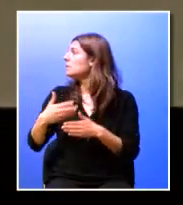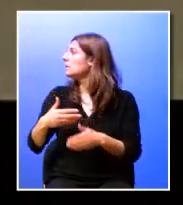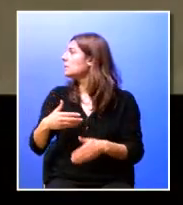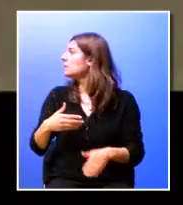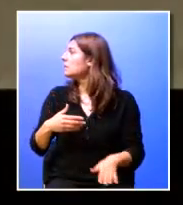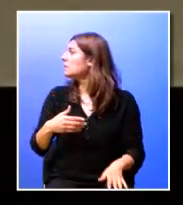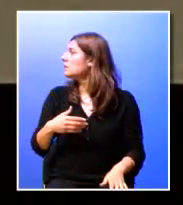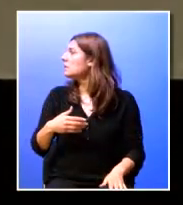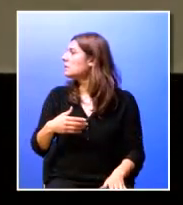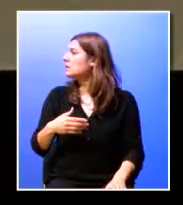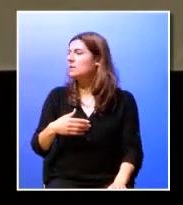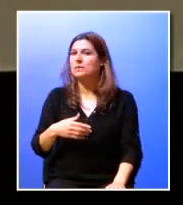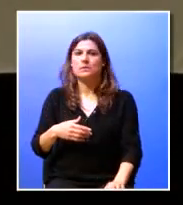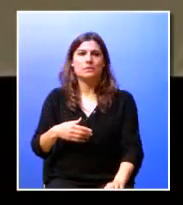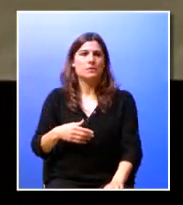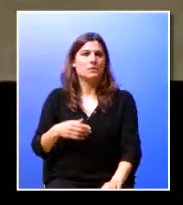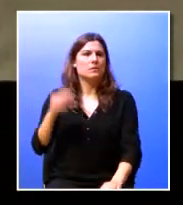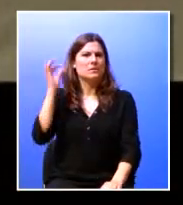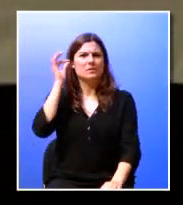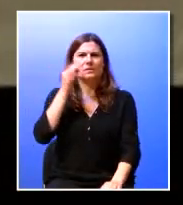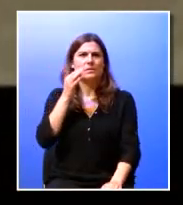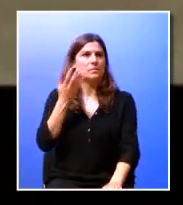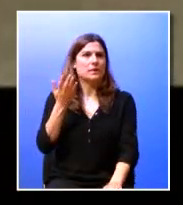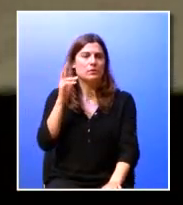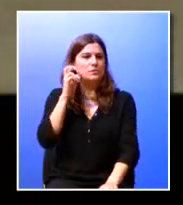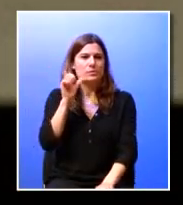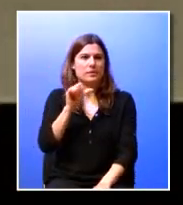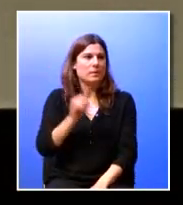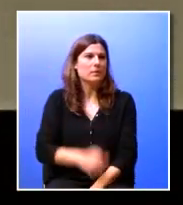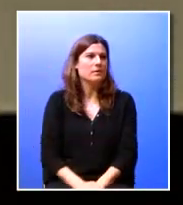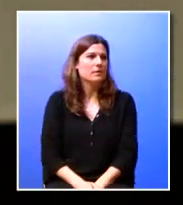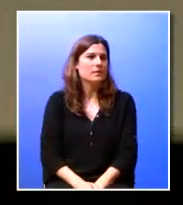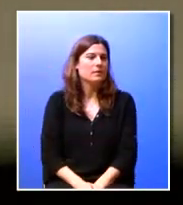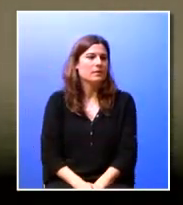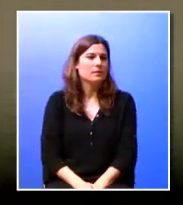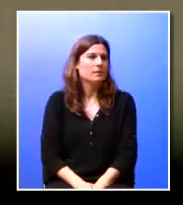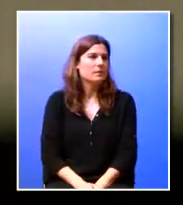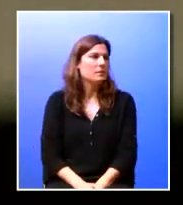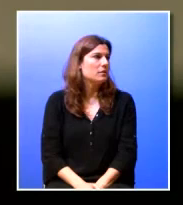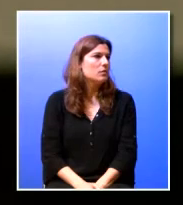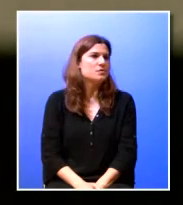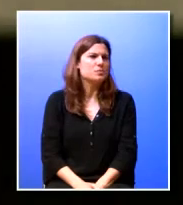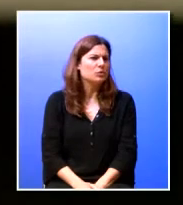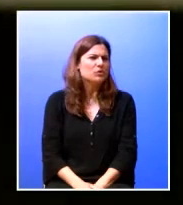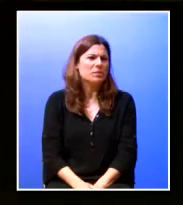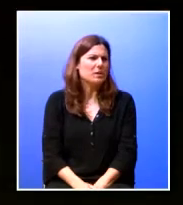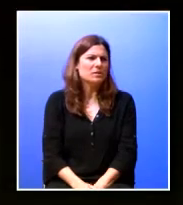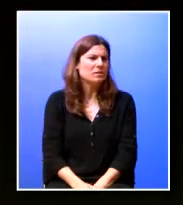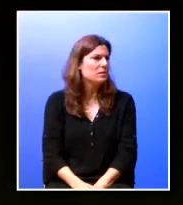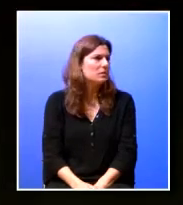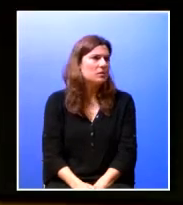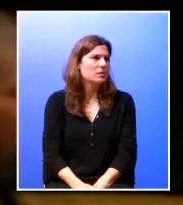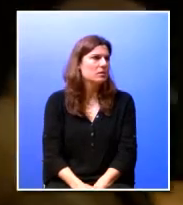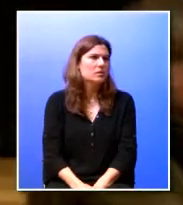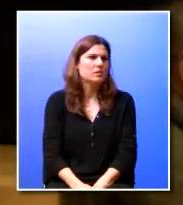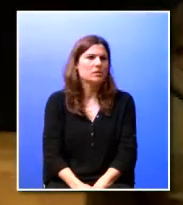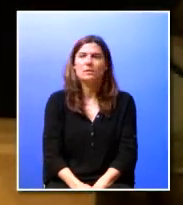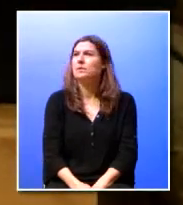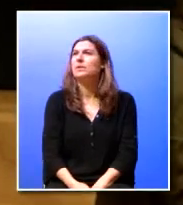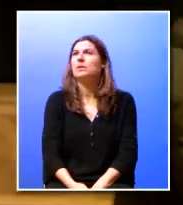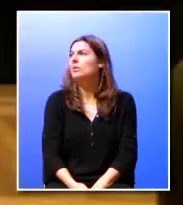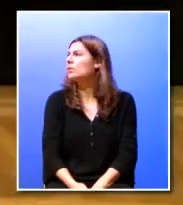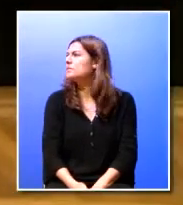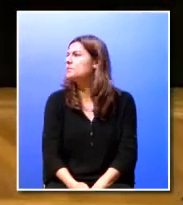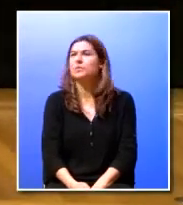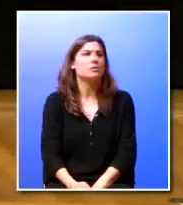por favor que eu no meu caso hoje consegui trazer um exemplar peço-vos só que mantenham algum silêncio esta espécie que tenho